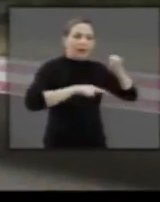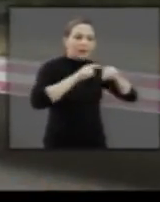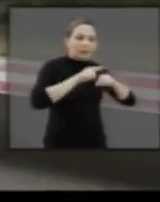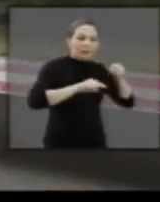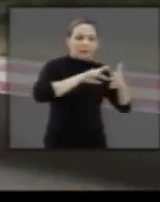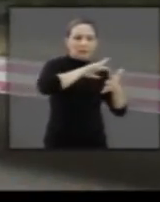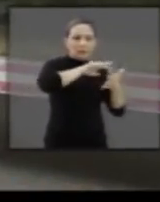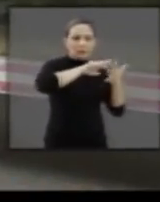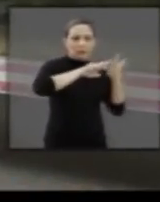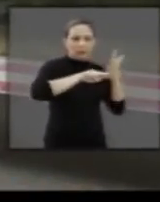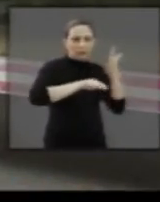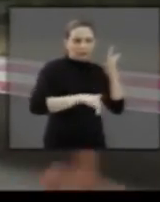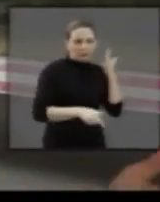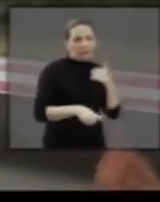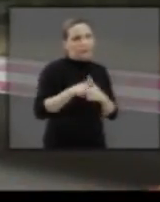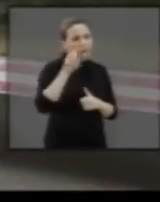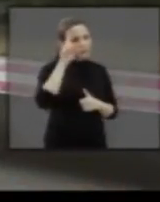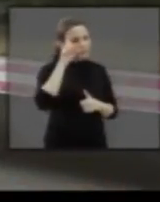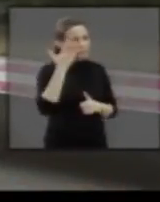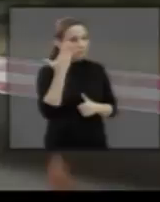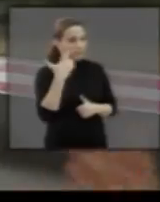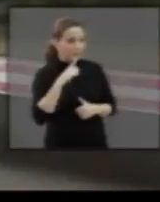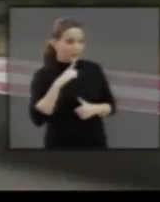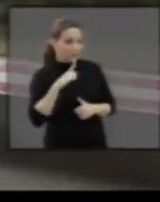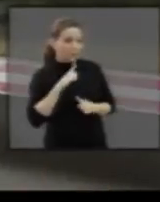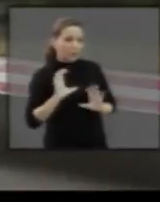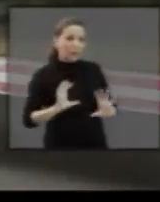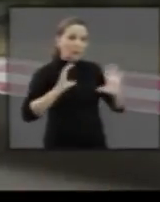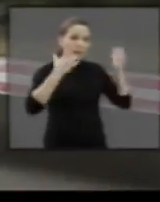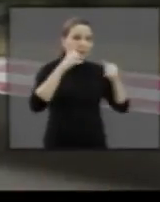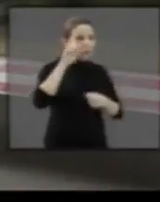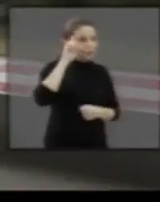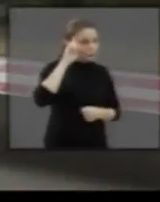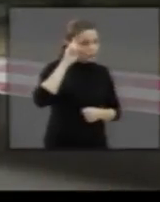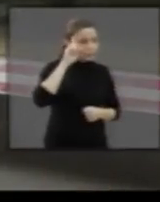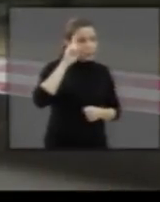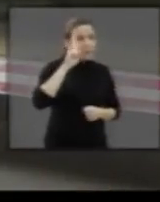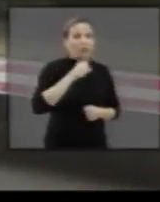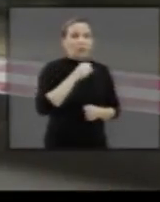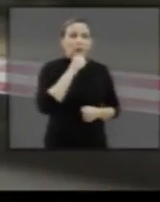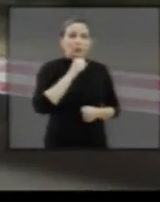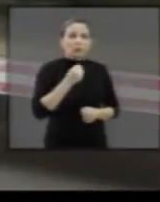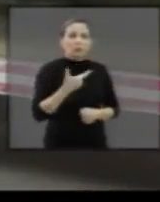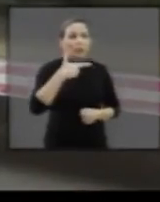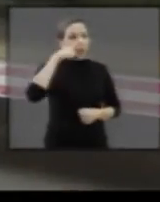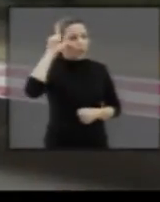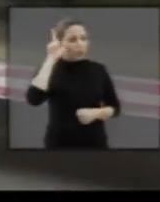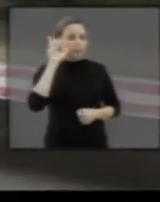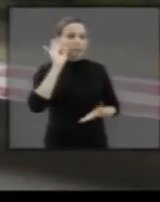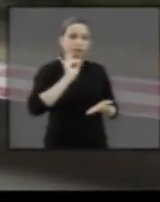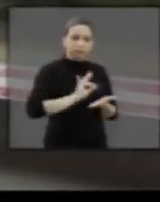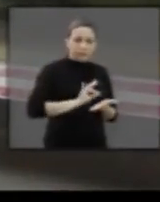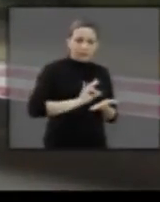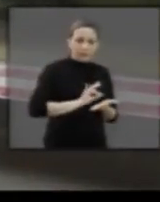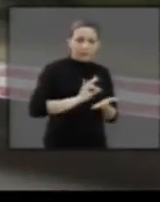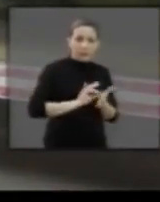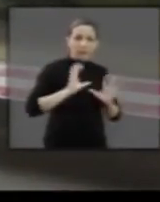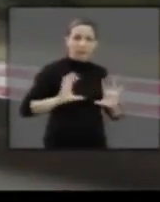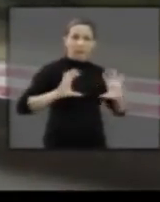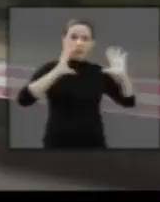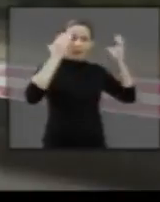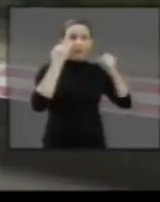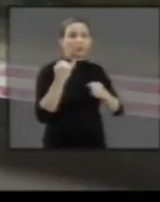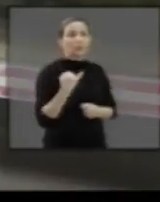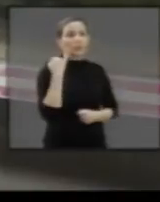várias atividades, né, esses dias, por comemoração do dia do idoso que foi ontem. E esse evento é